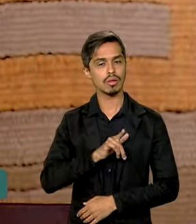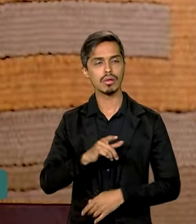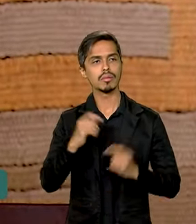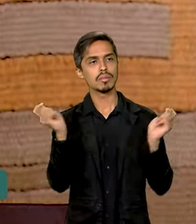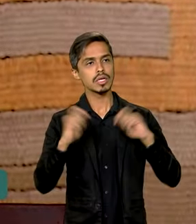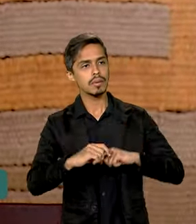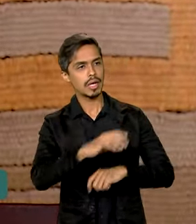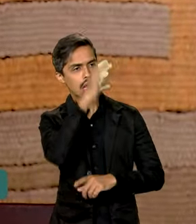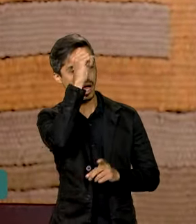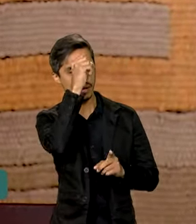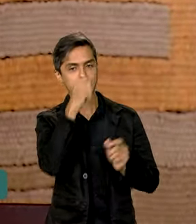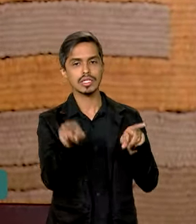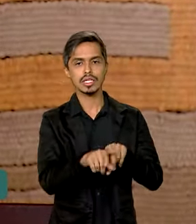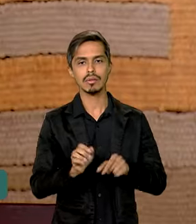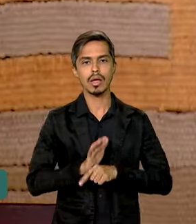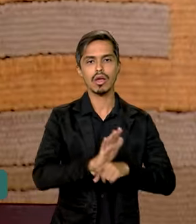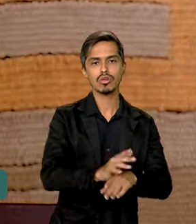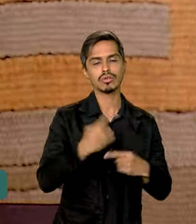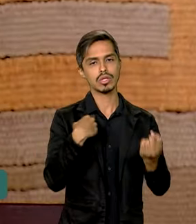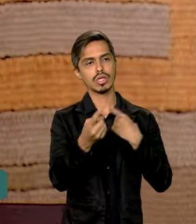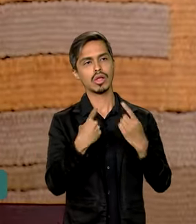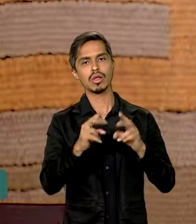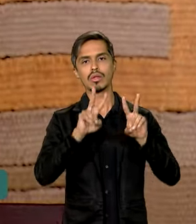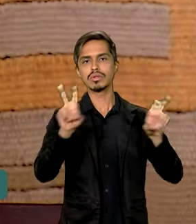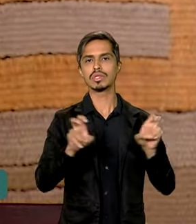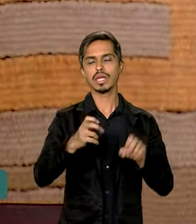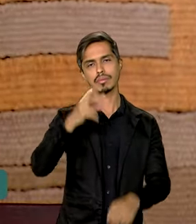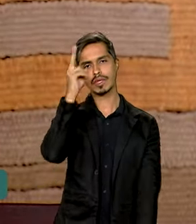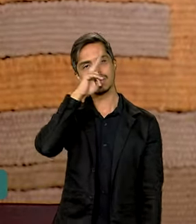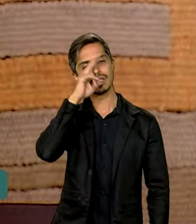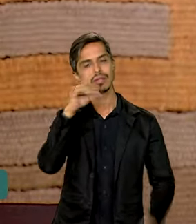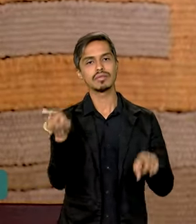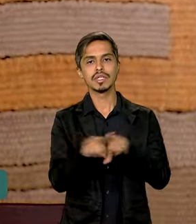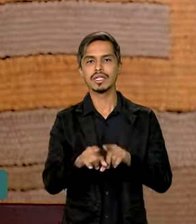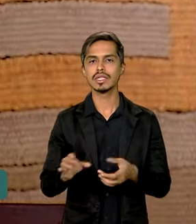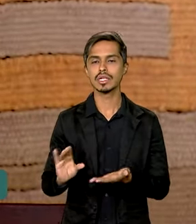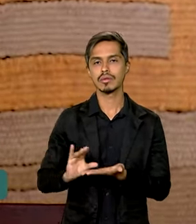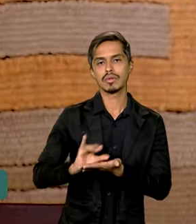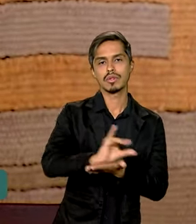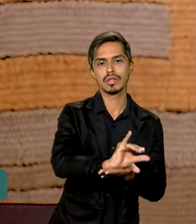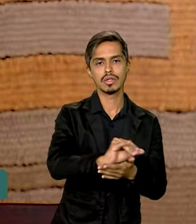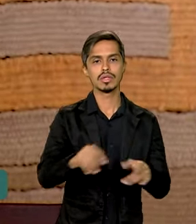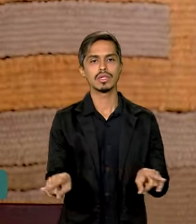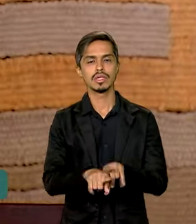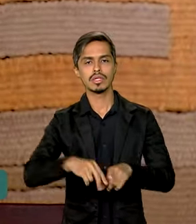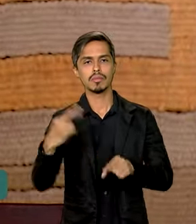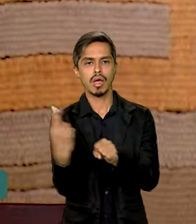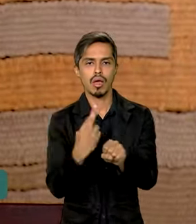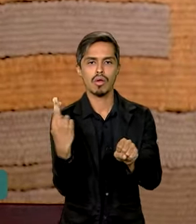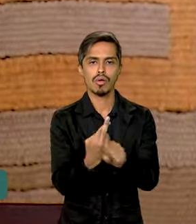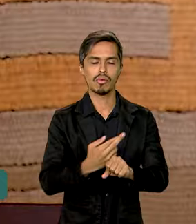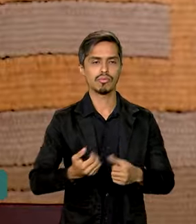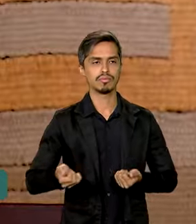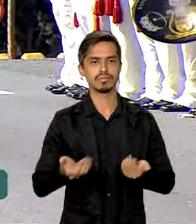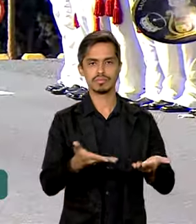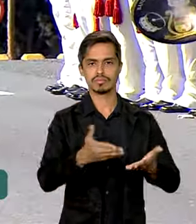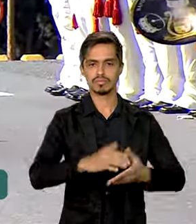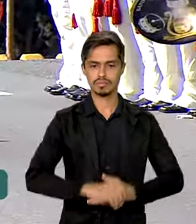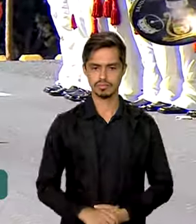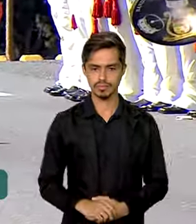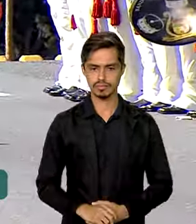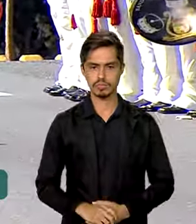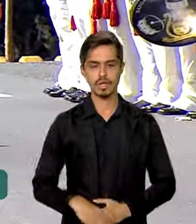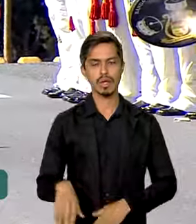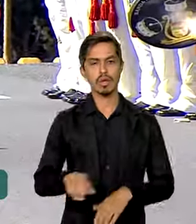aprender e a contribuir nos debates sobre memória, restituição, reparação e reconstrução. O